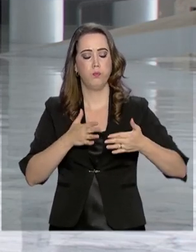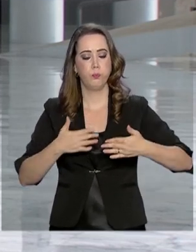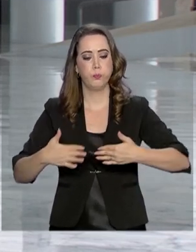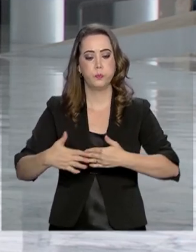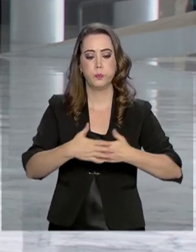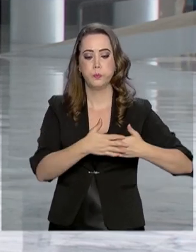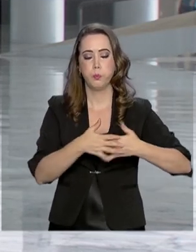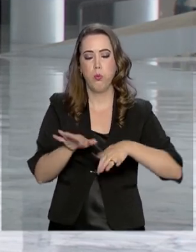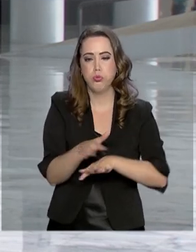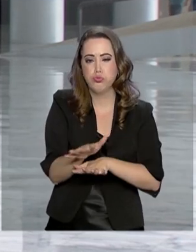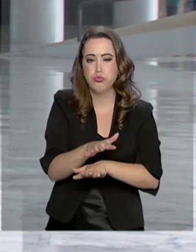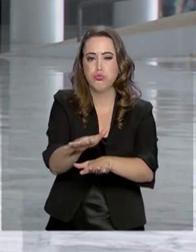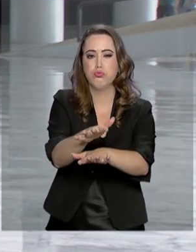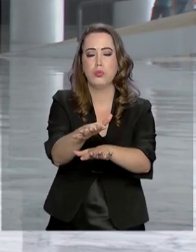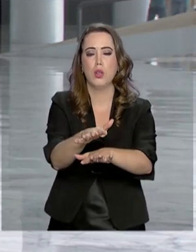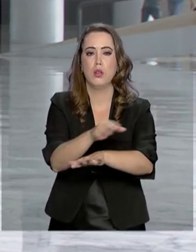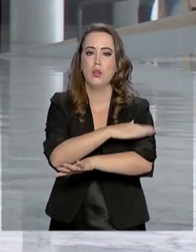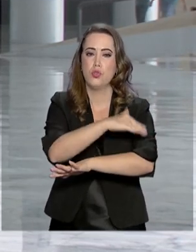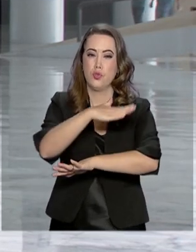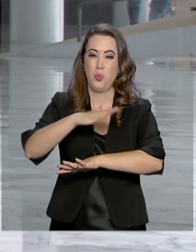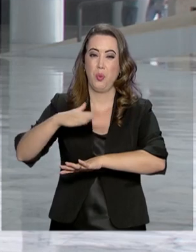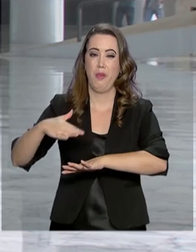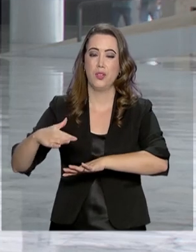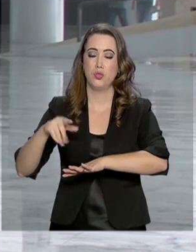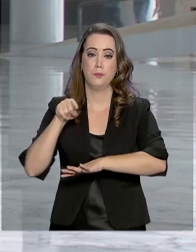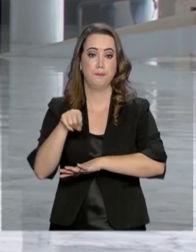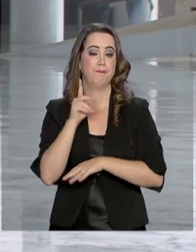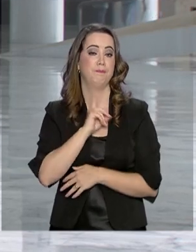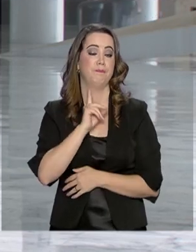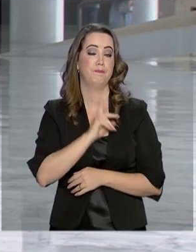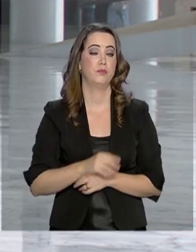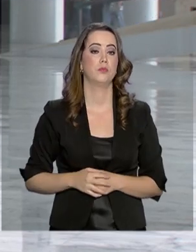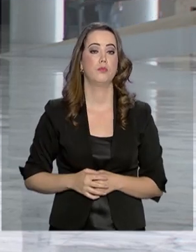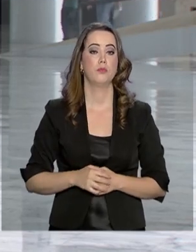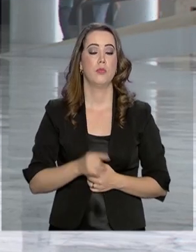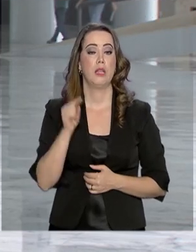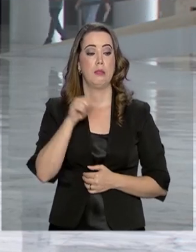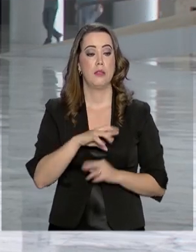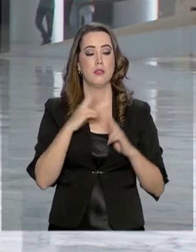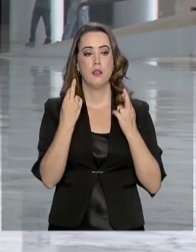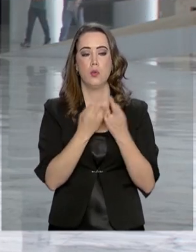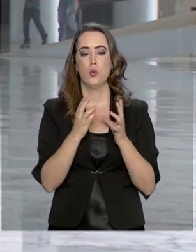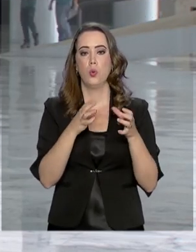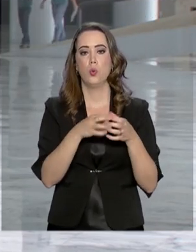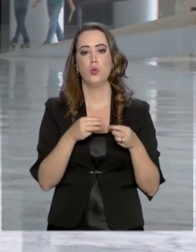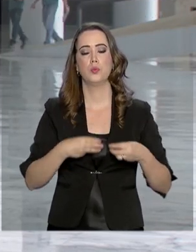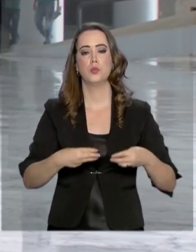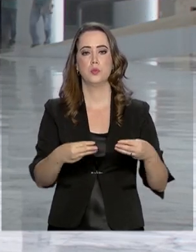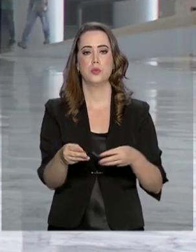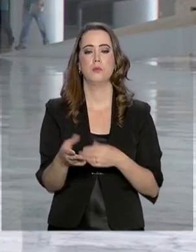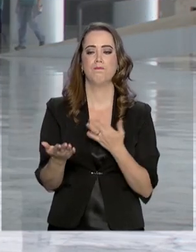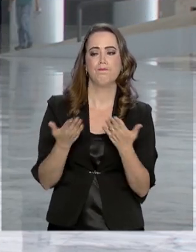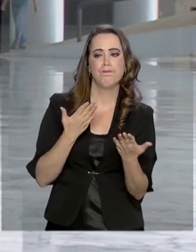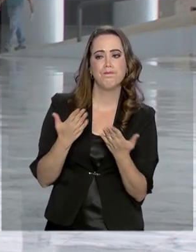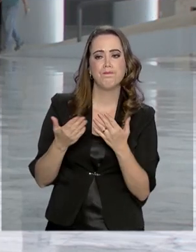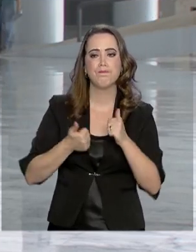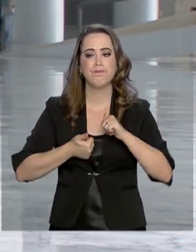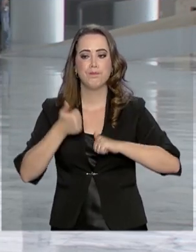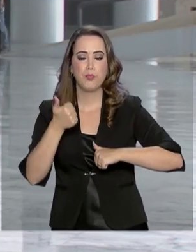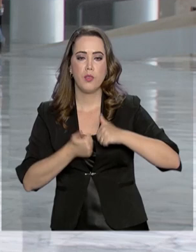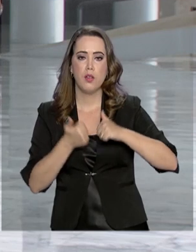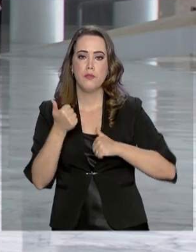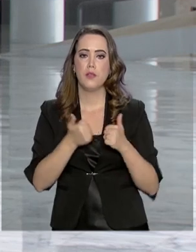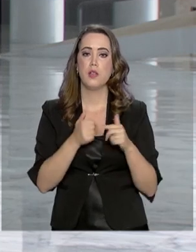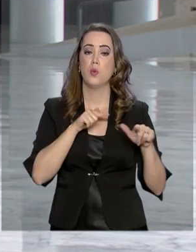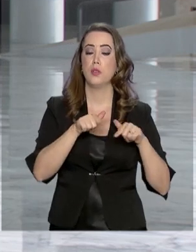região metropolitana de Belo Horizonte. Nesta reunião, o ministro e a equipe técnica do governo devem avaliar os trabalhos